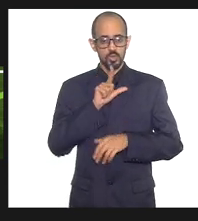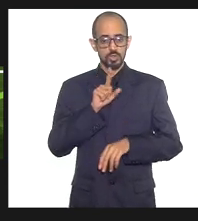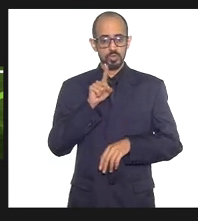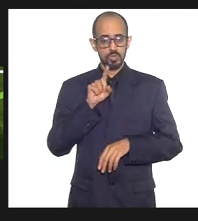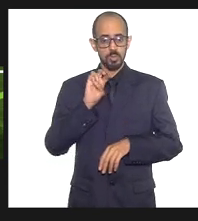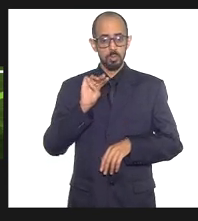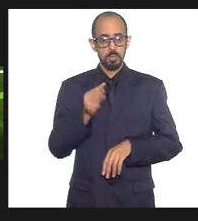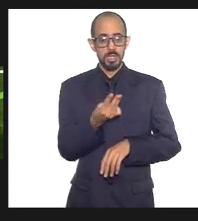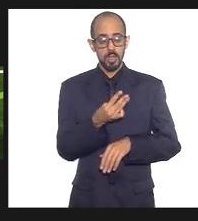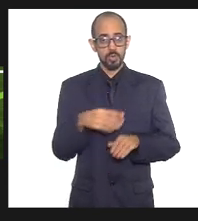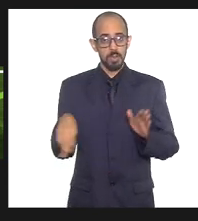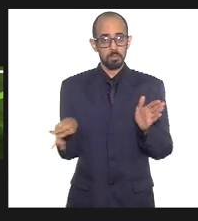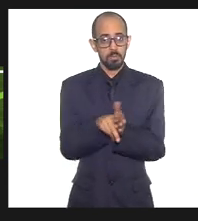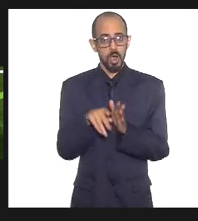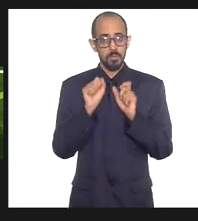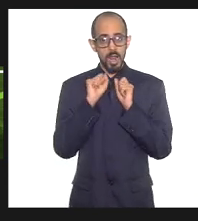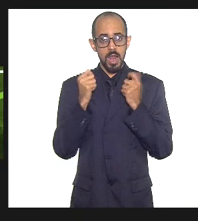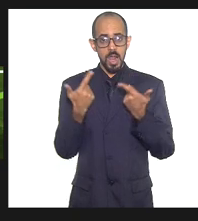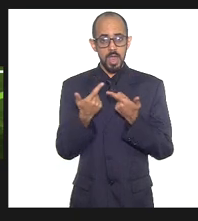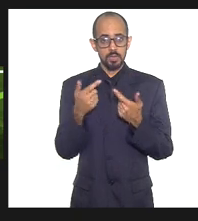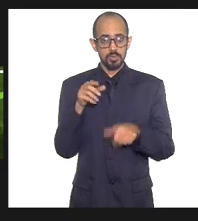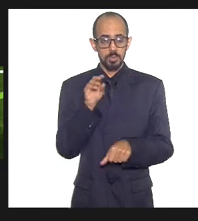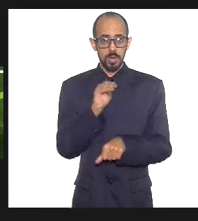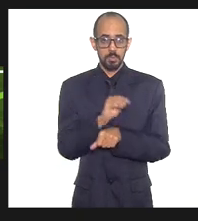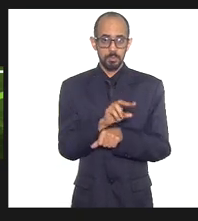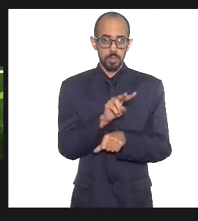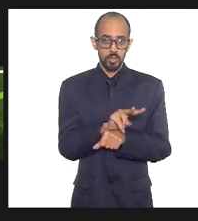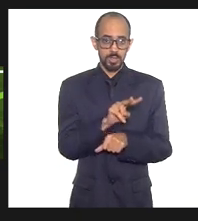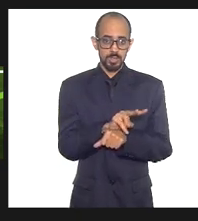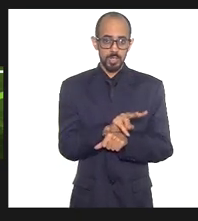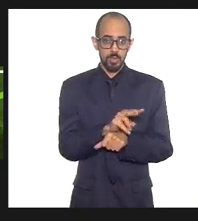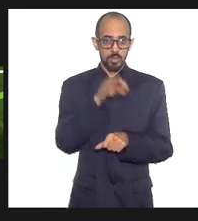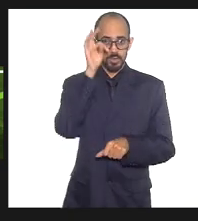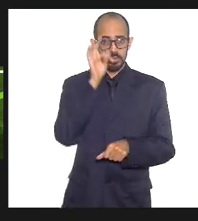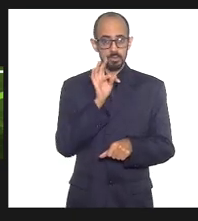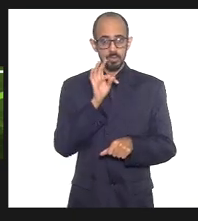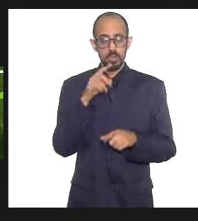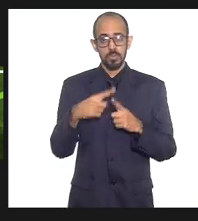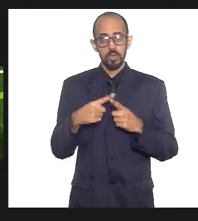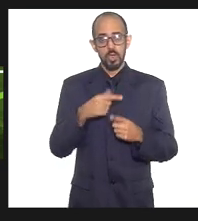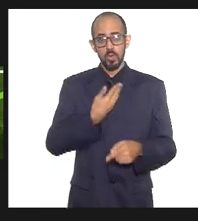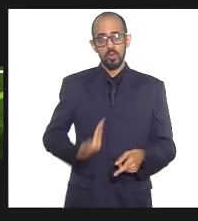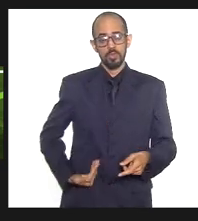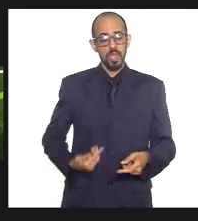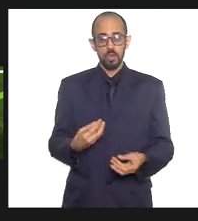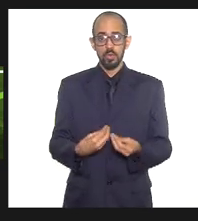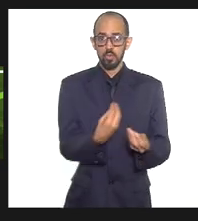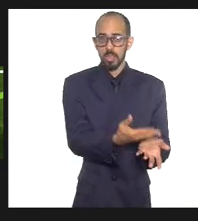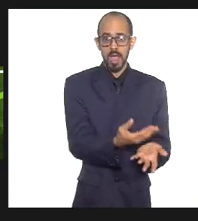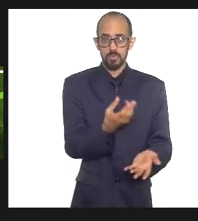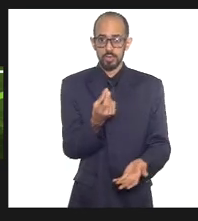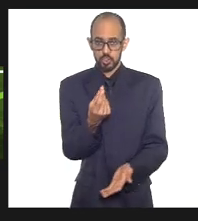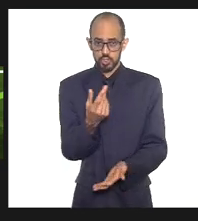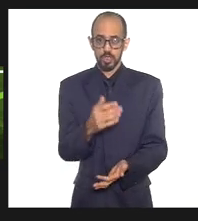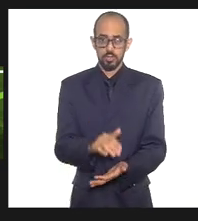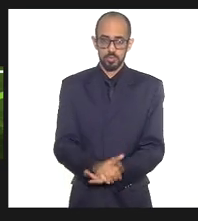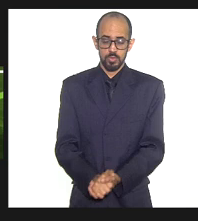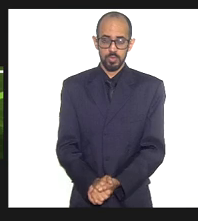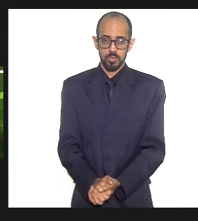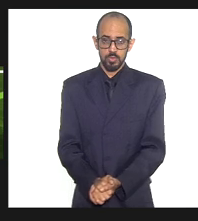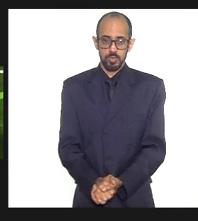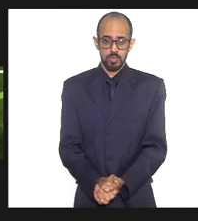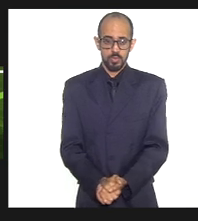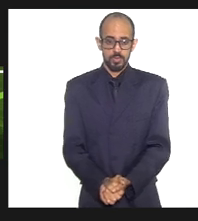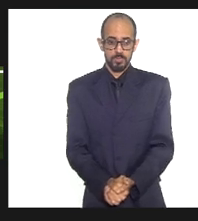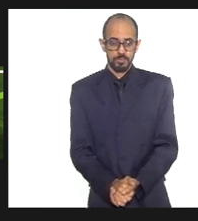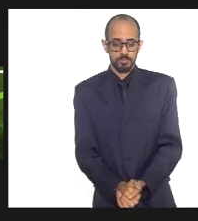Legislativa para o programa de proteção de testemunha, porque o governo não dava esse recurso, e você sabe,